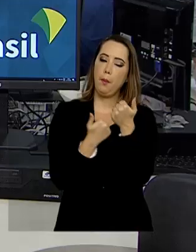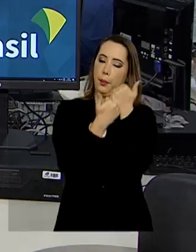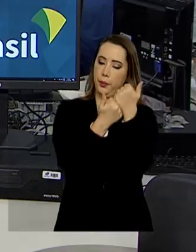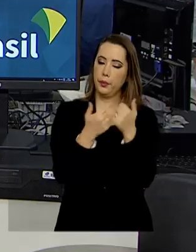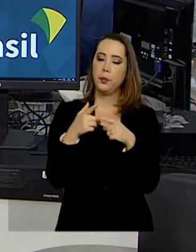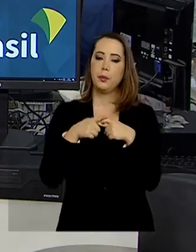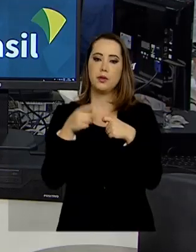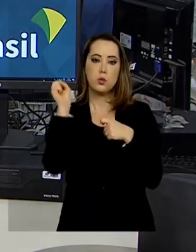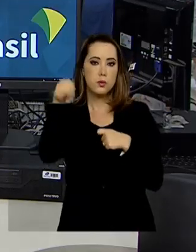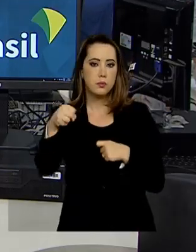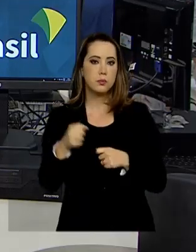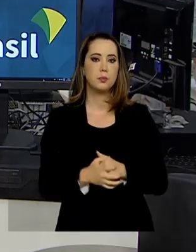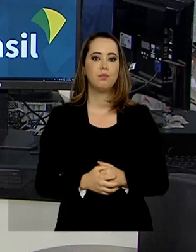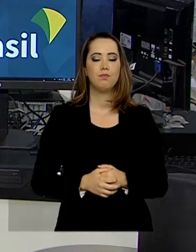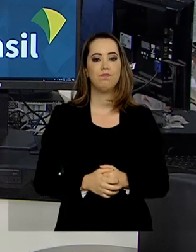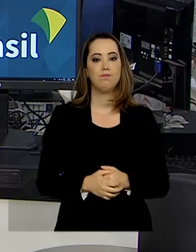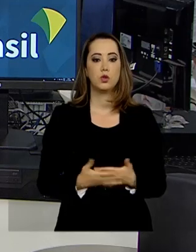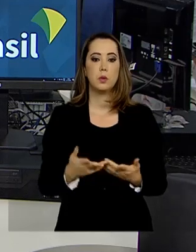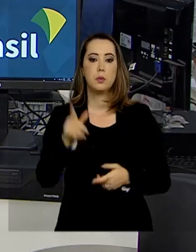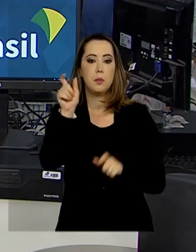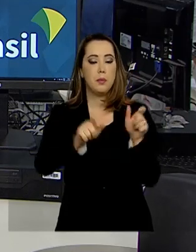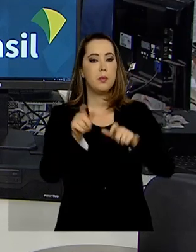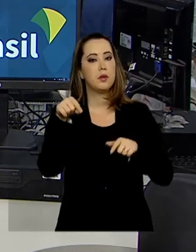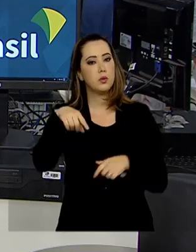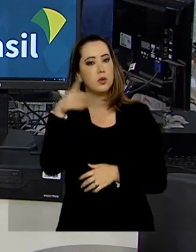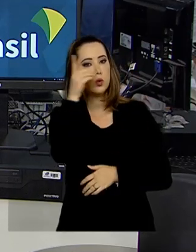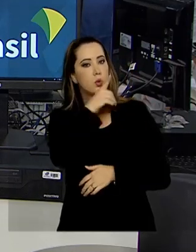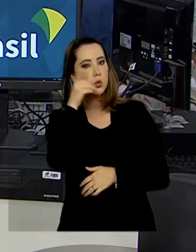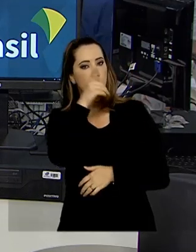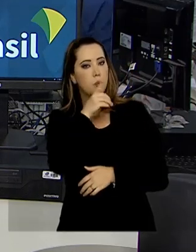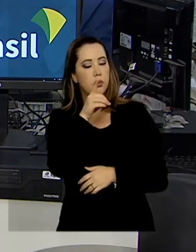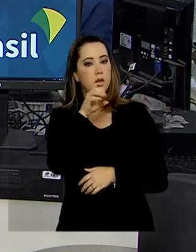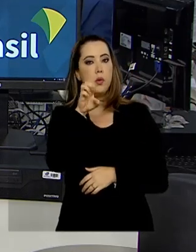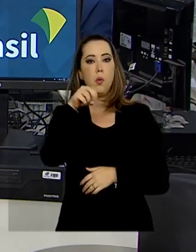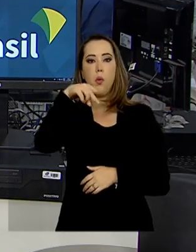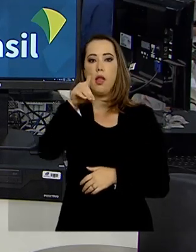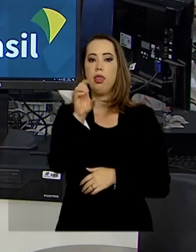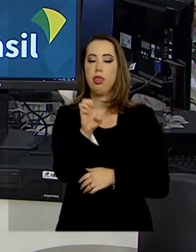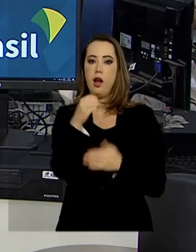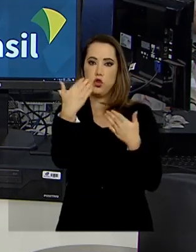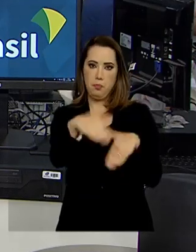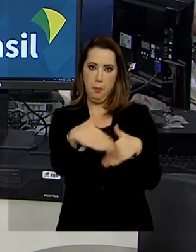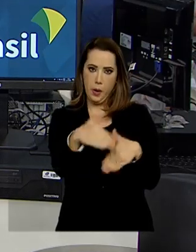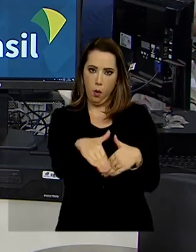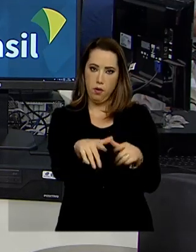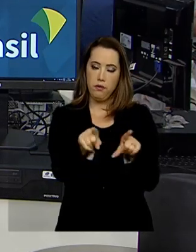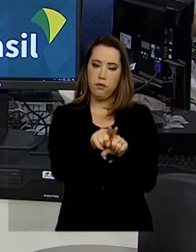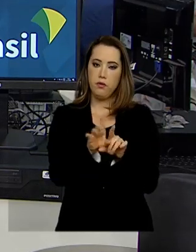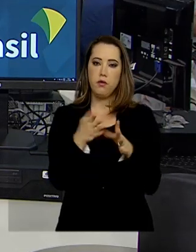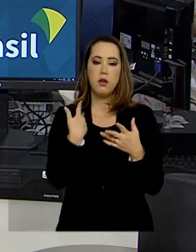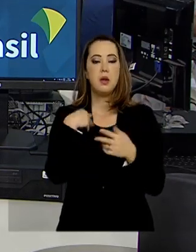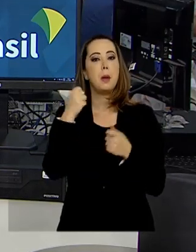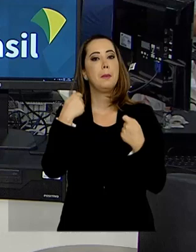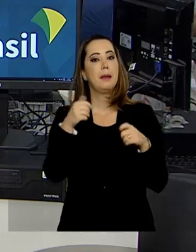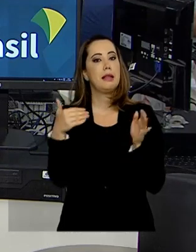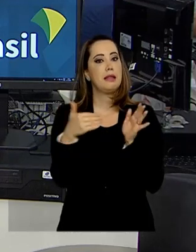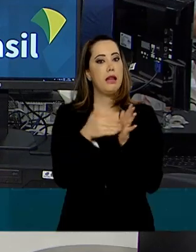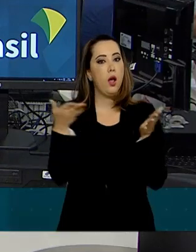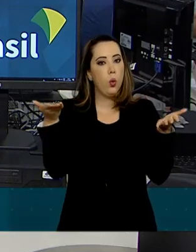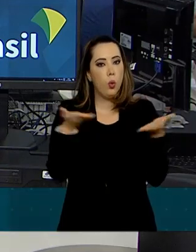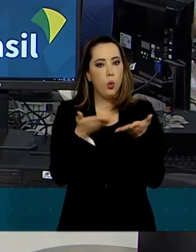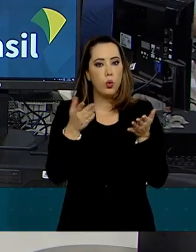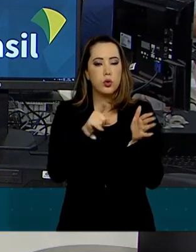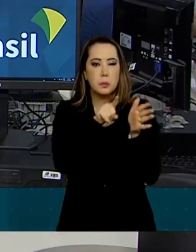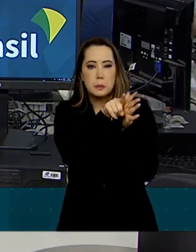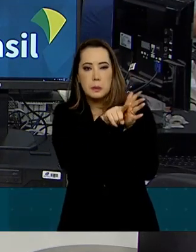sim. Quem vai fazer neste domingo o ENAD, exame que avalia a qualidade do ensino superior, tem até hoje